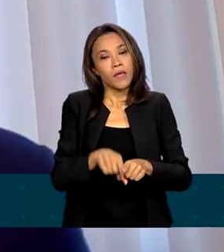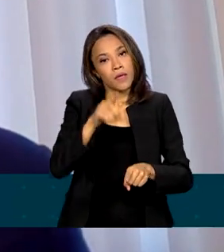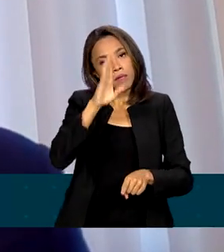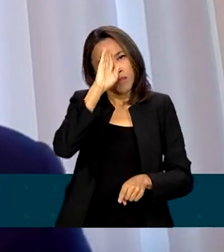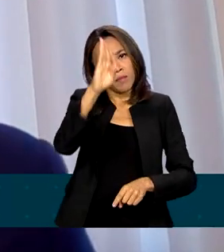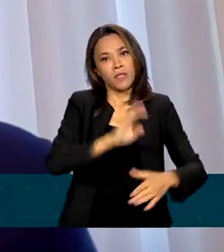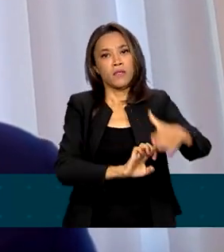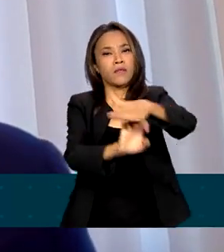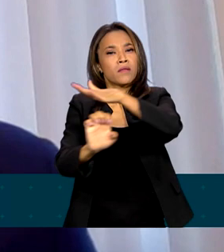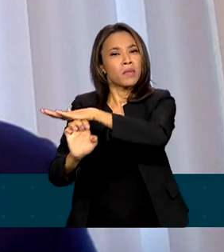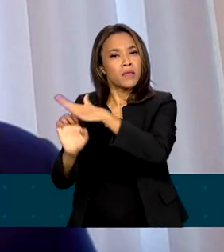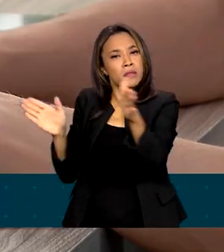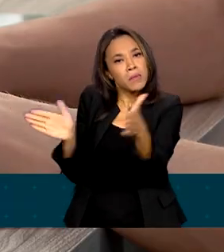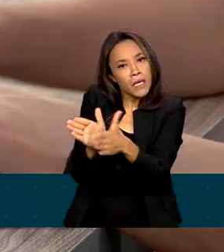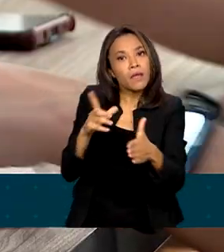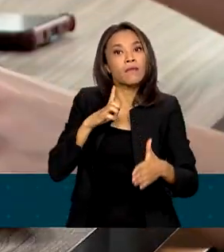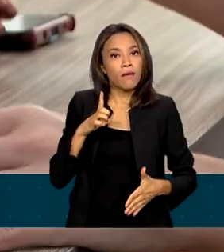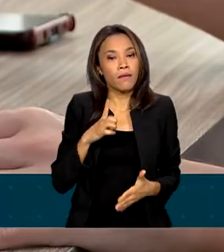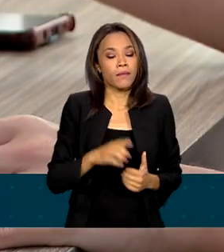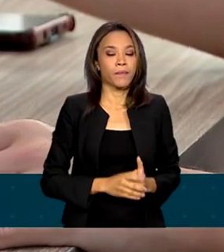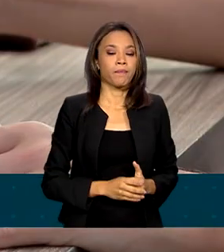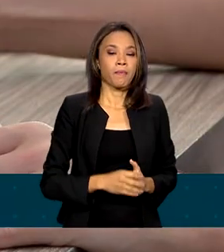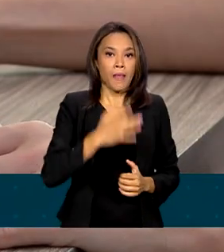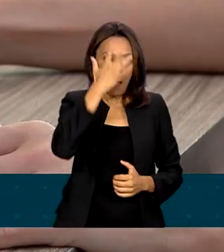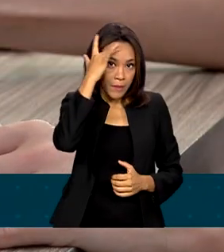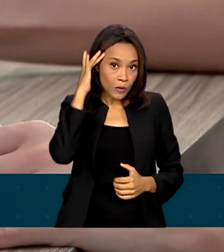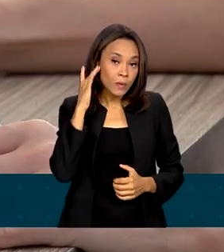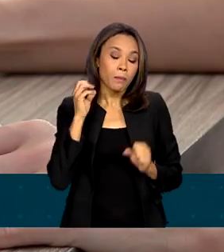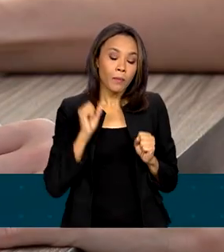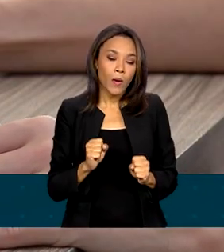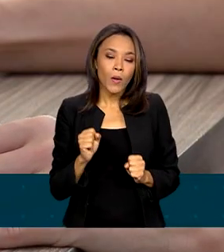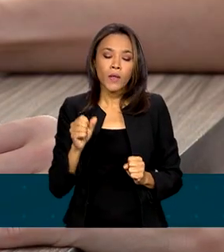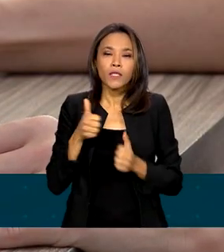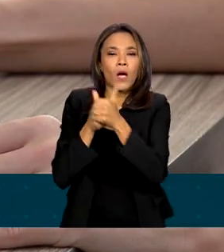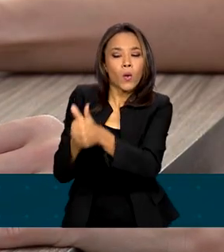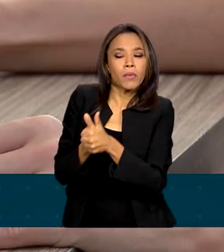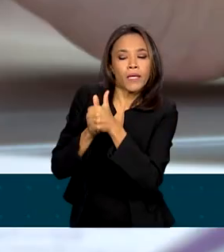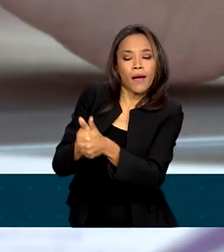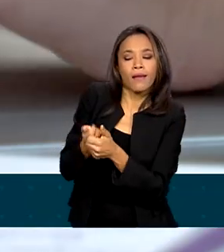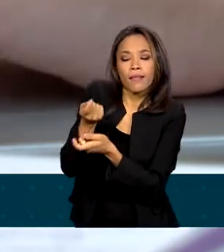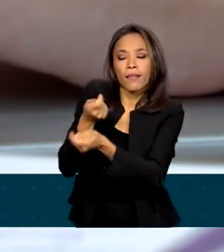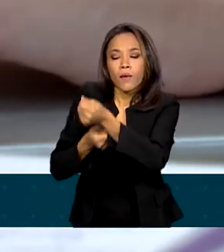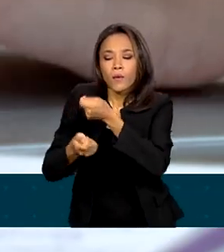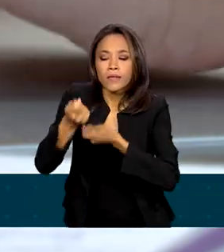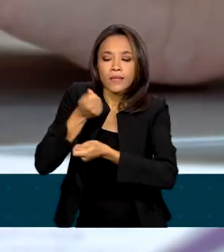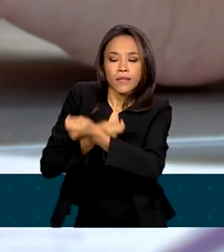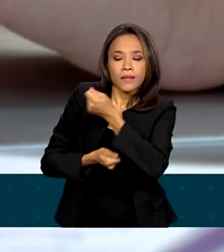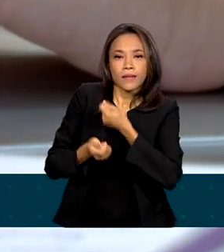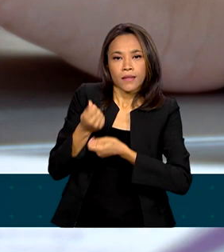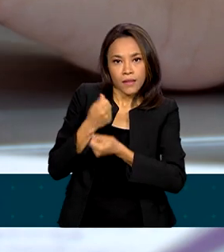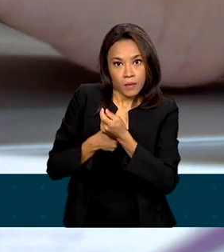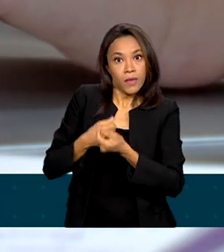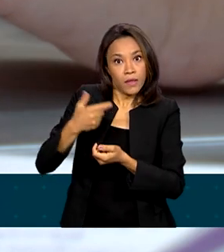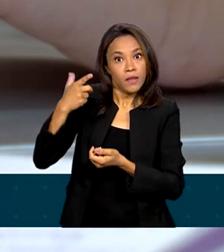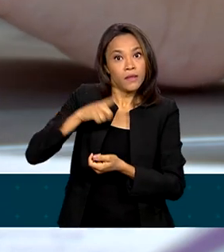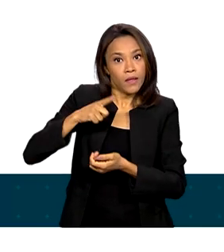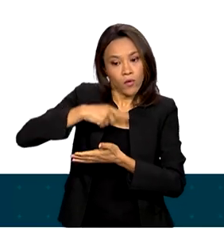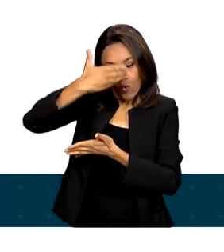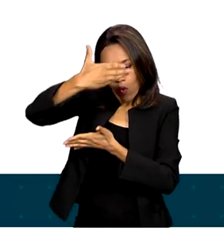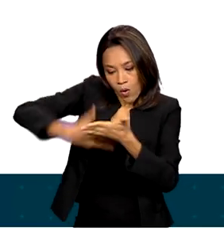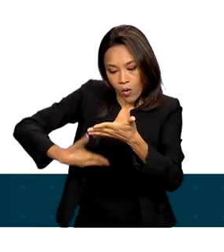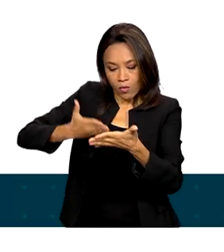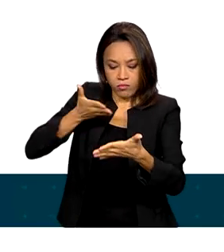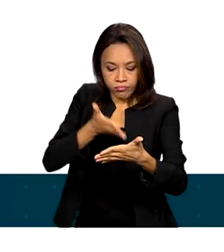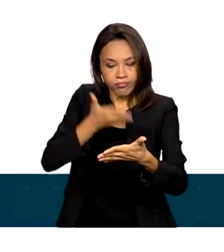menores, possuem. O contribuinte pode acompanhar toda a negociação e ainda obter o comprovante do pagamento